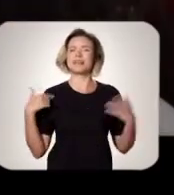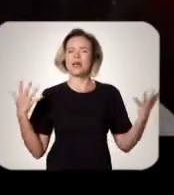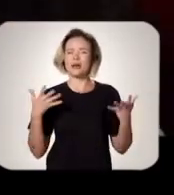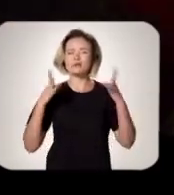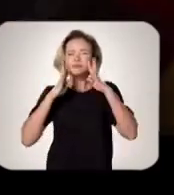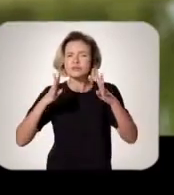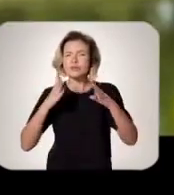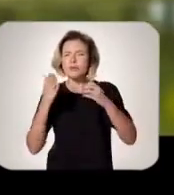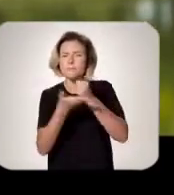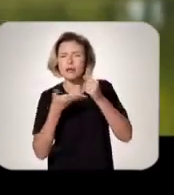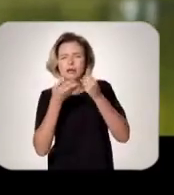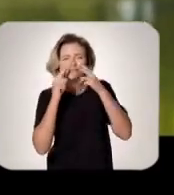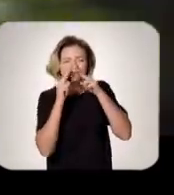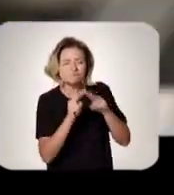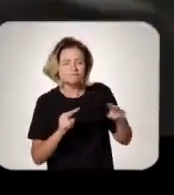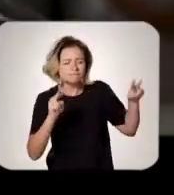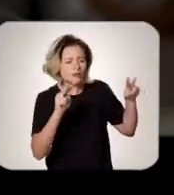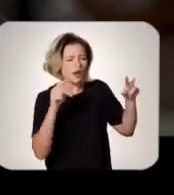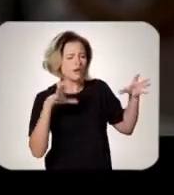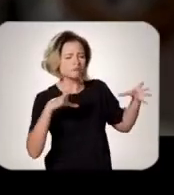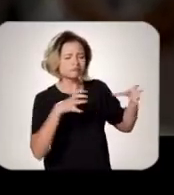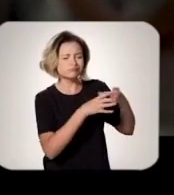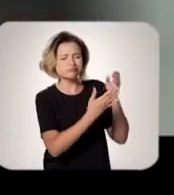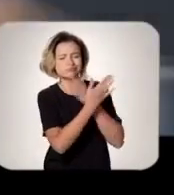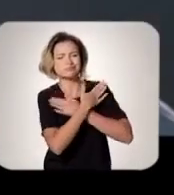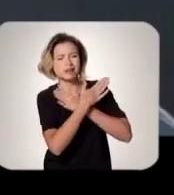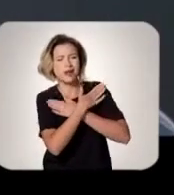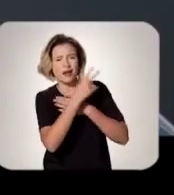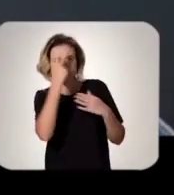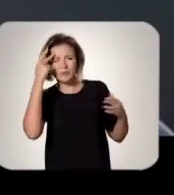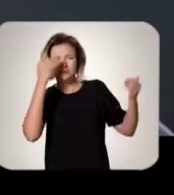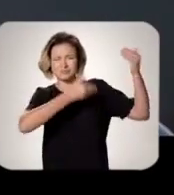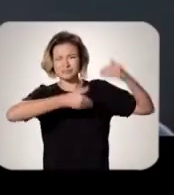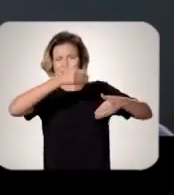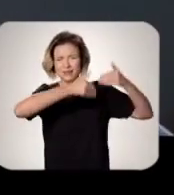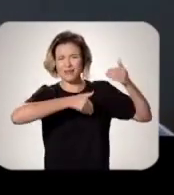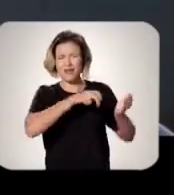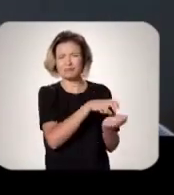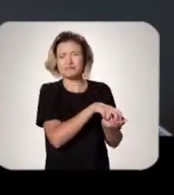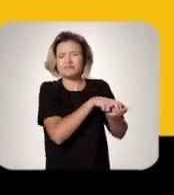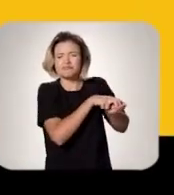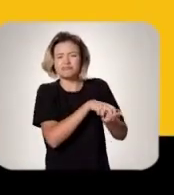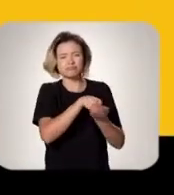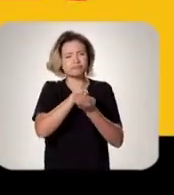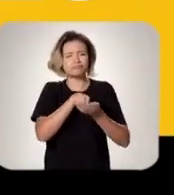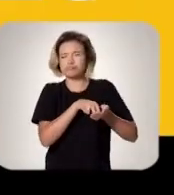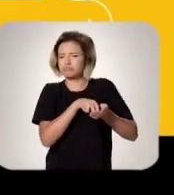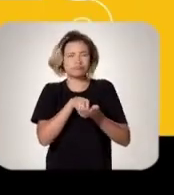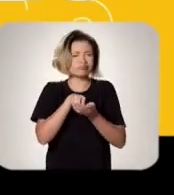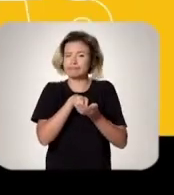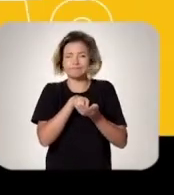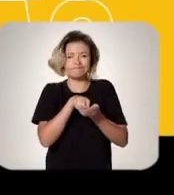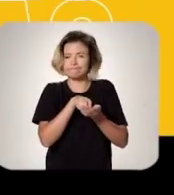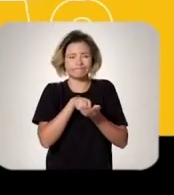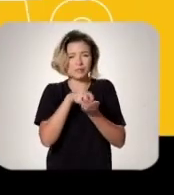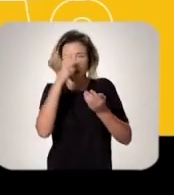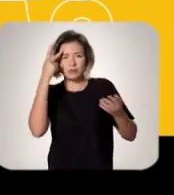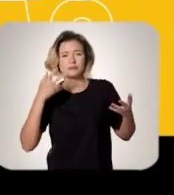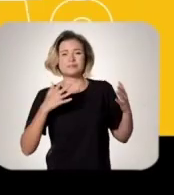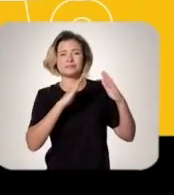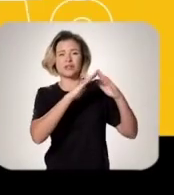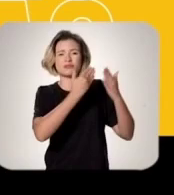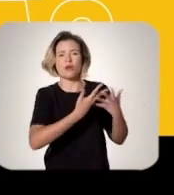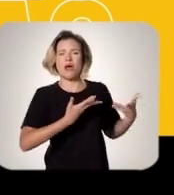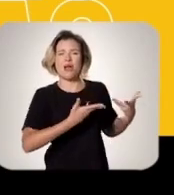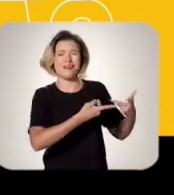atenção básica É o olhar pra quem tá desempregado Pra quem não teve acesso A uma creche quando era criança Ou uma escola de qualidade